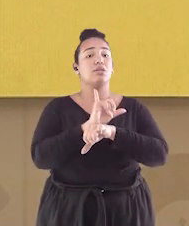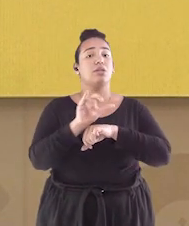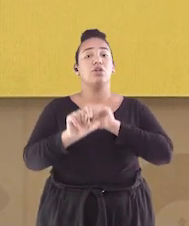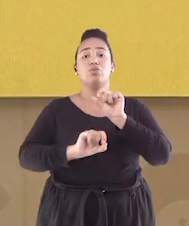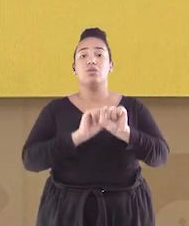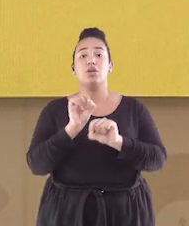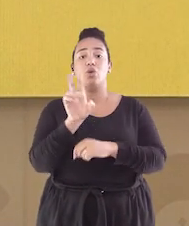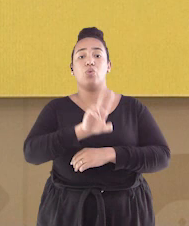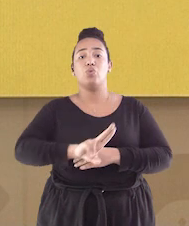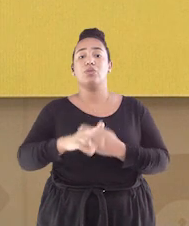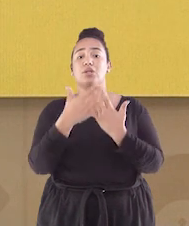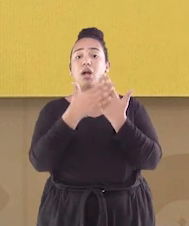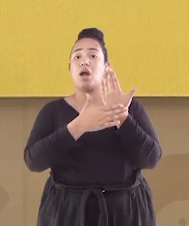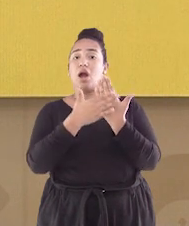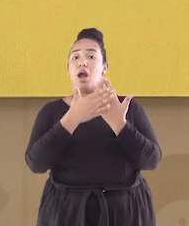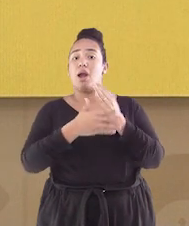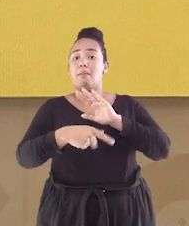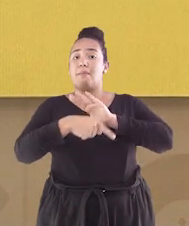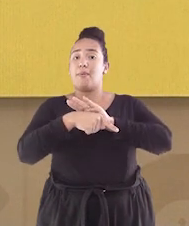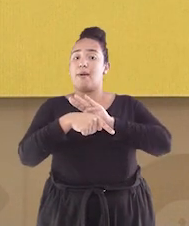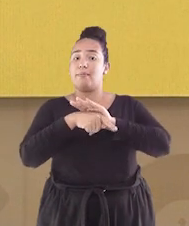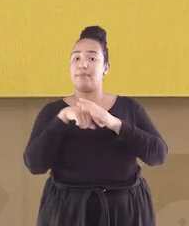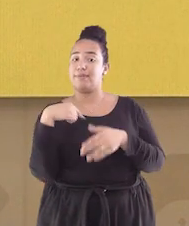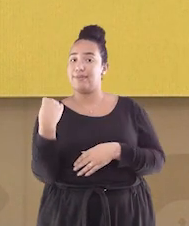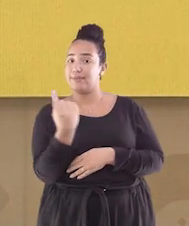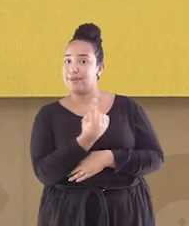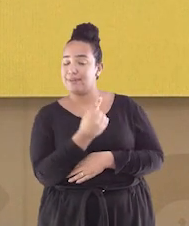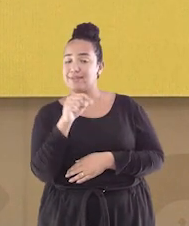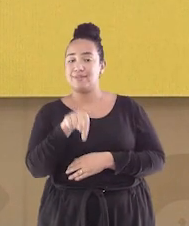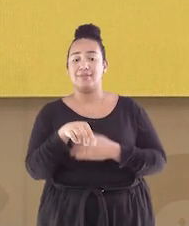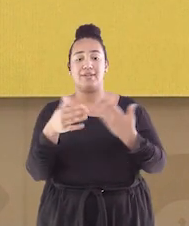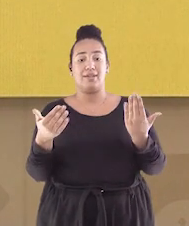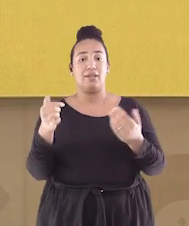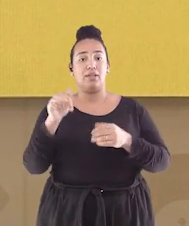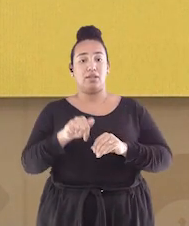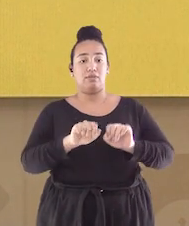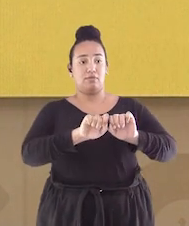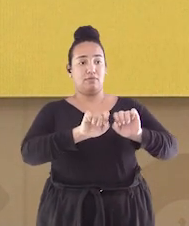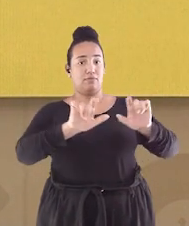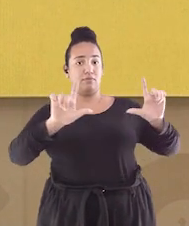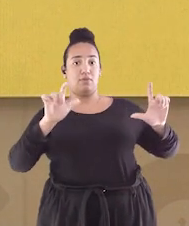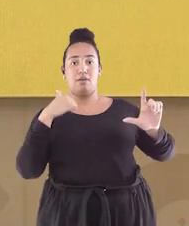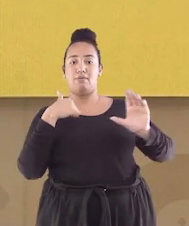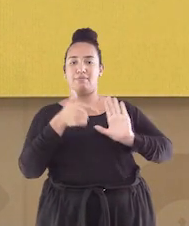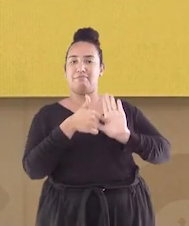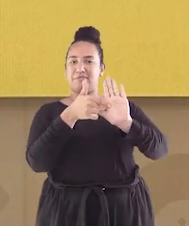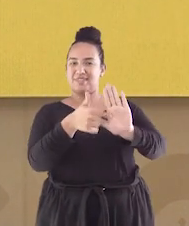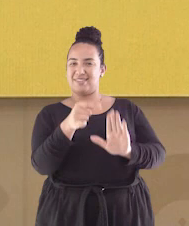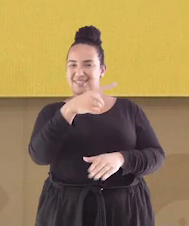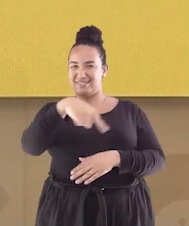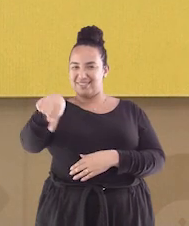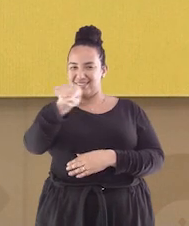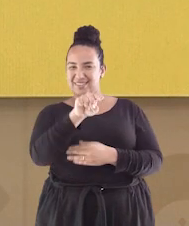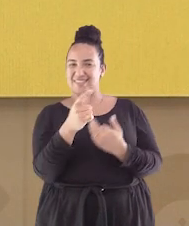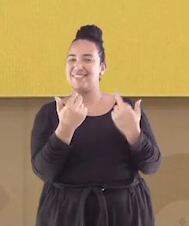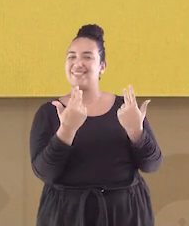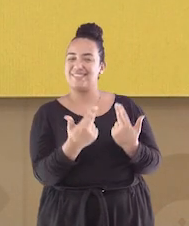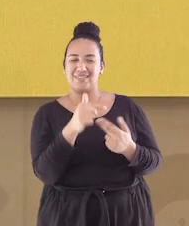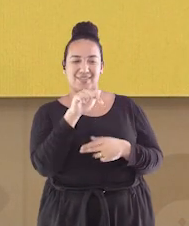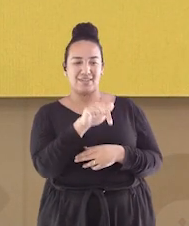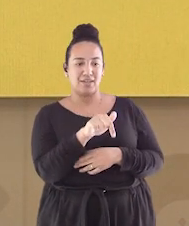seu favor e usar a capa do jornal como uma espécie de vitrine, como eu mostrei, para atrair os leitores.